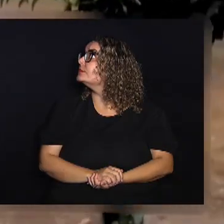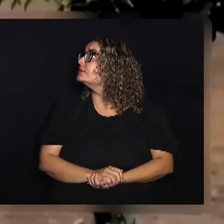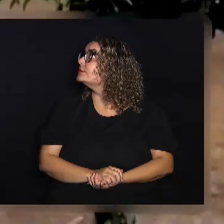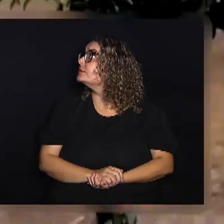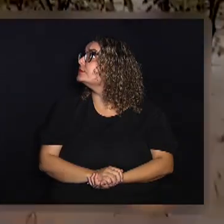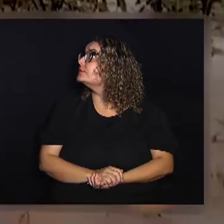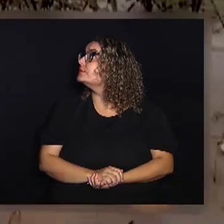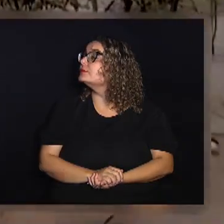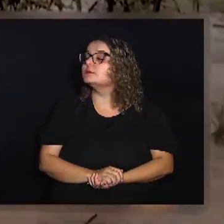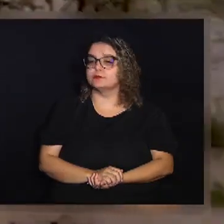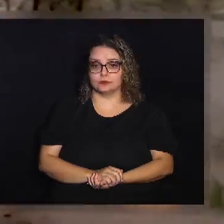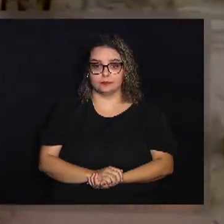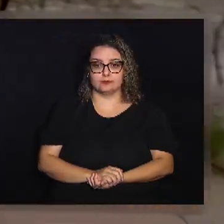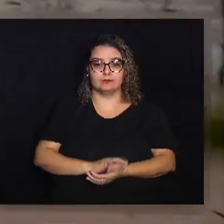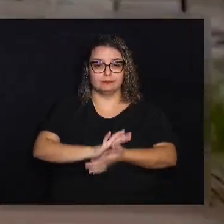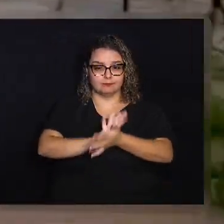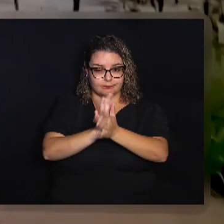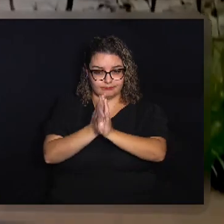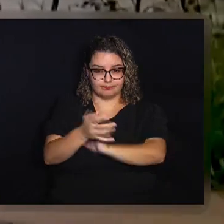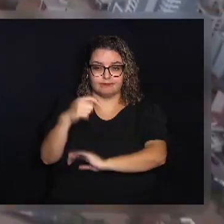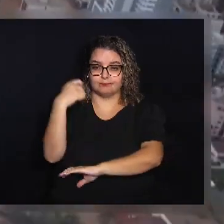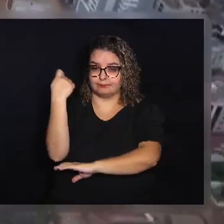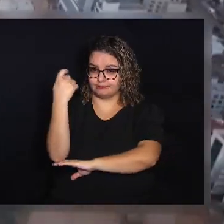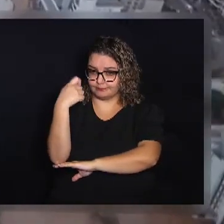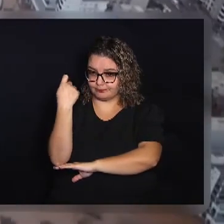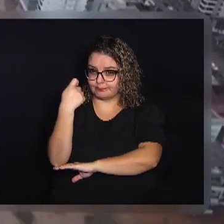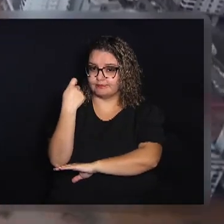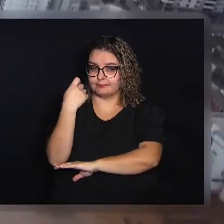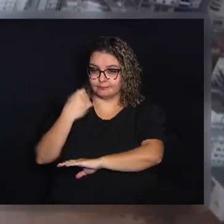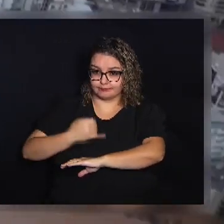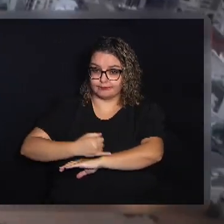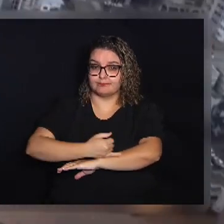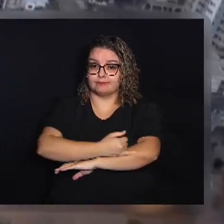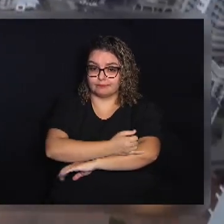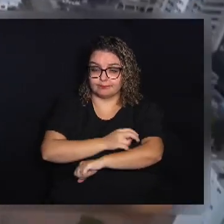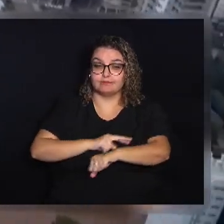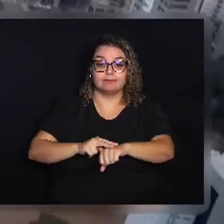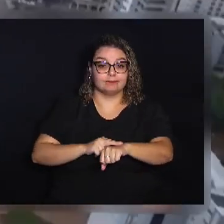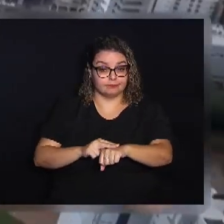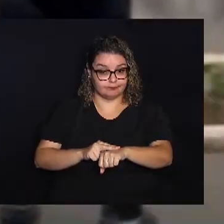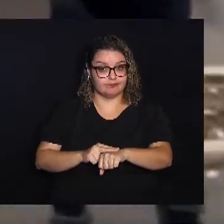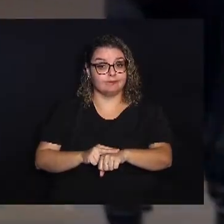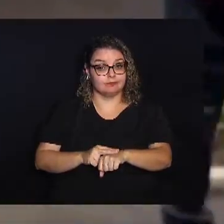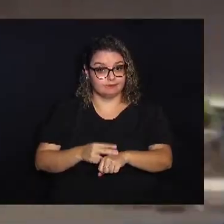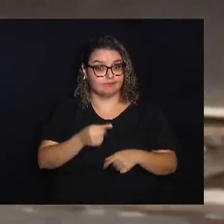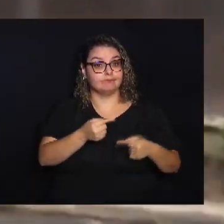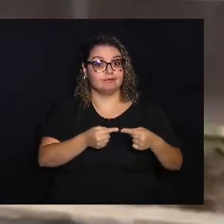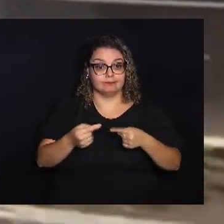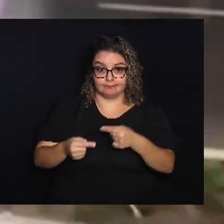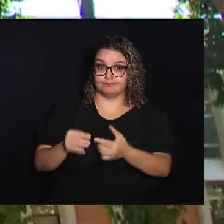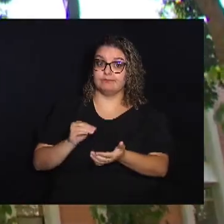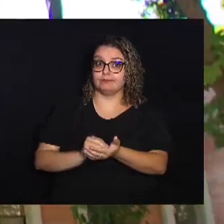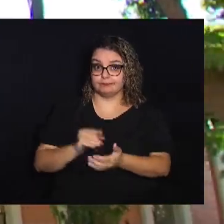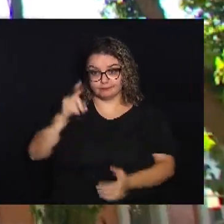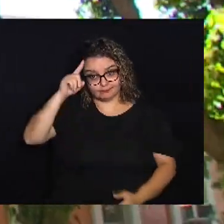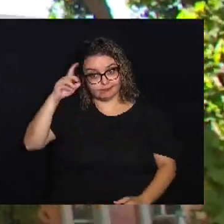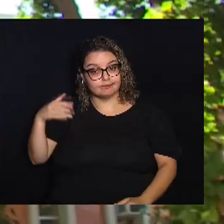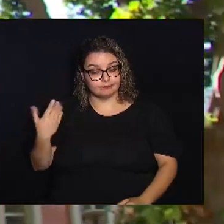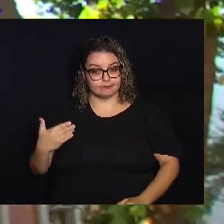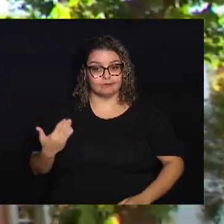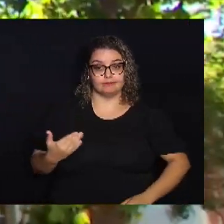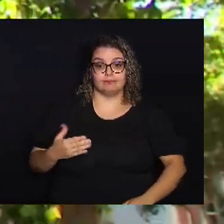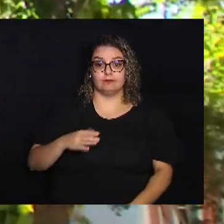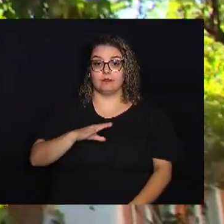Com a catástrofe no Rio Grande do Sul a infraestrutura verde tem sido muito discutida nos últimos dias Em